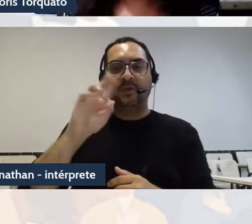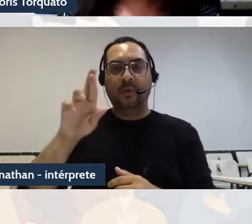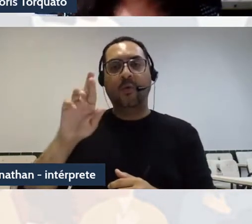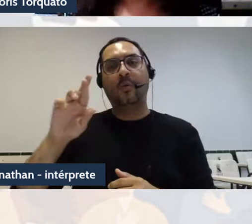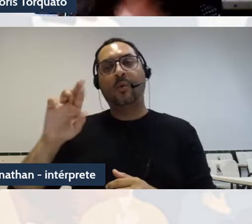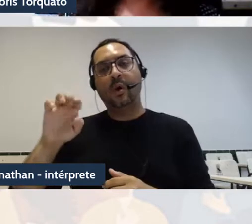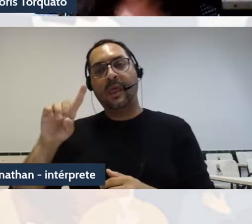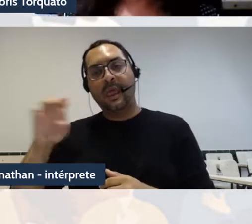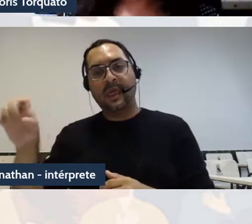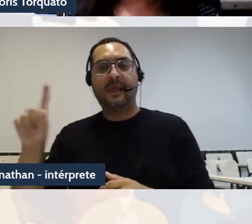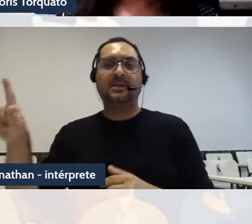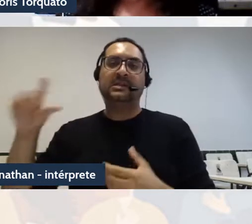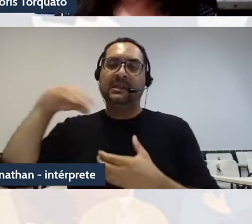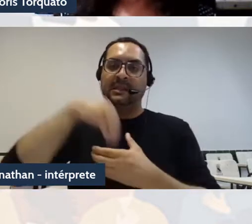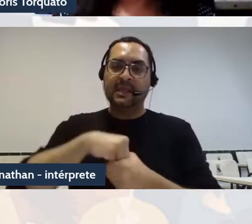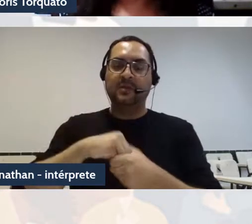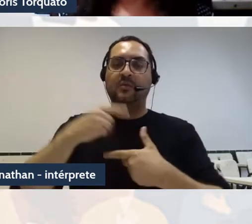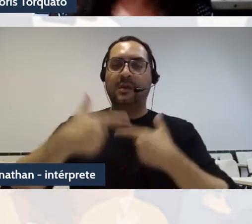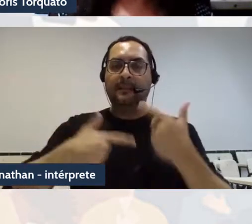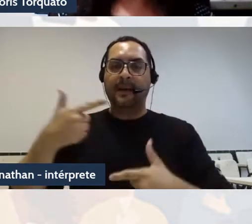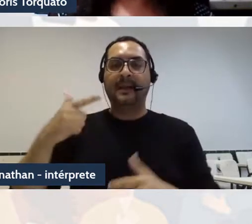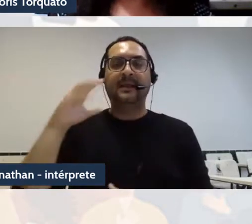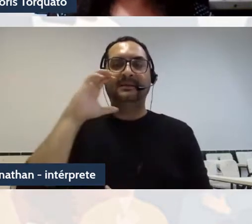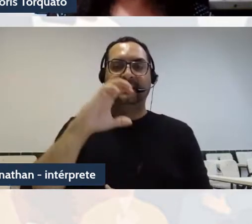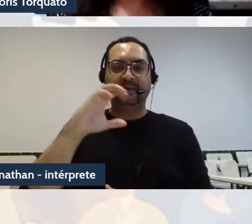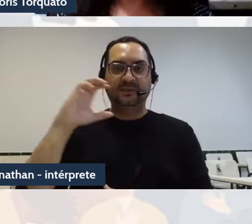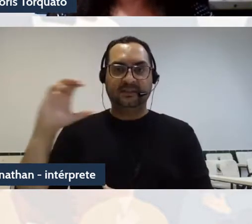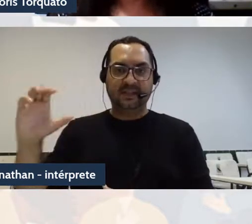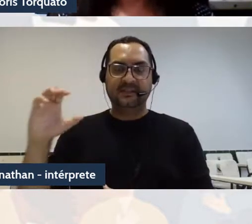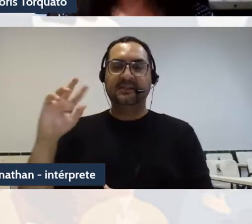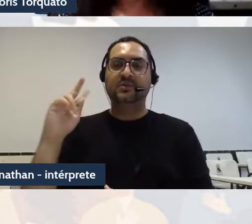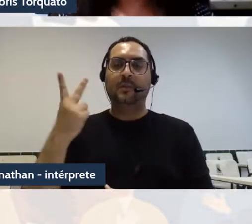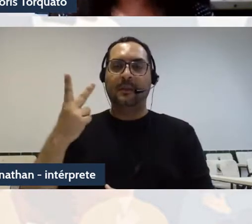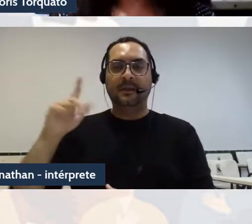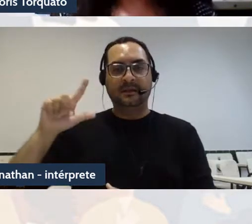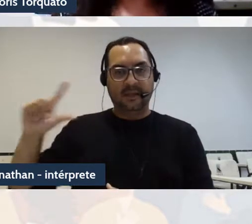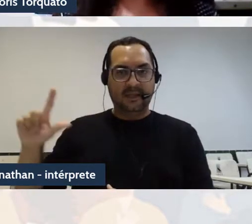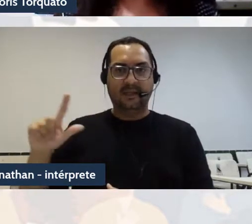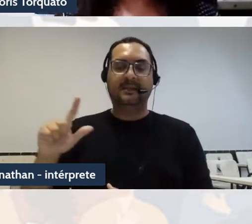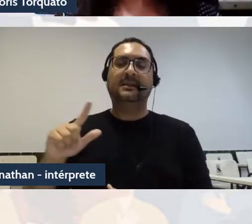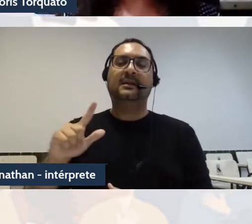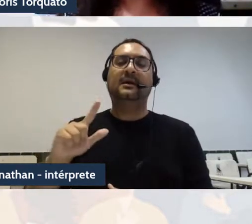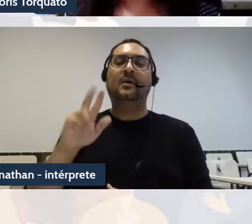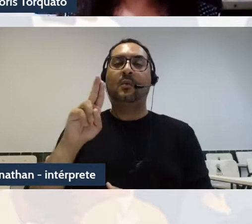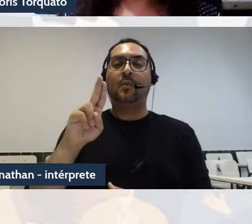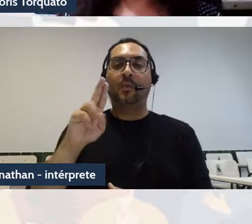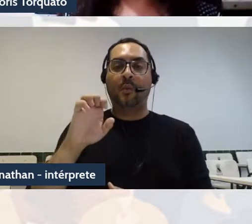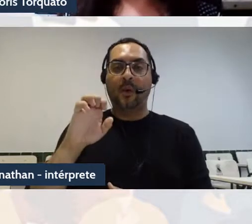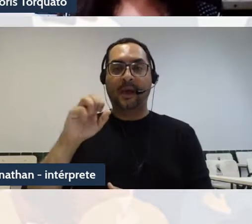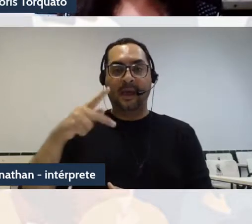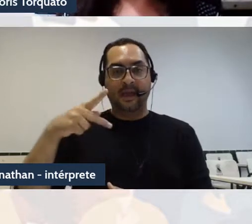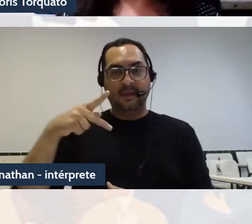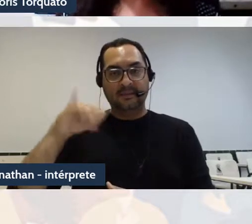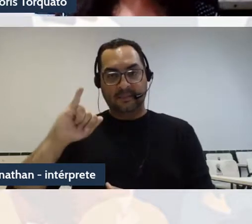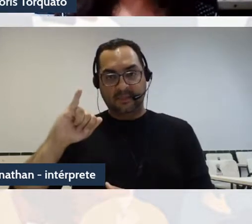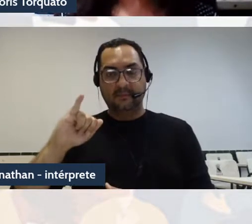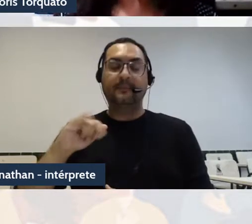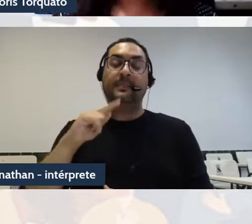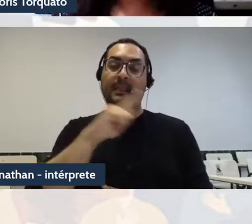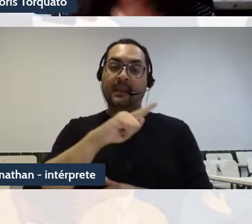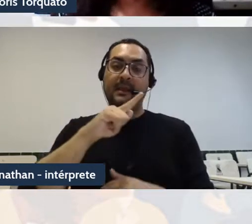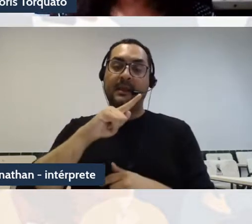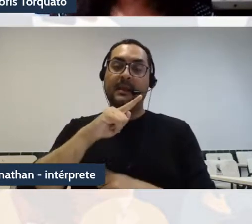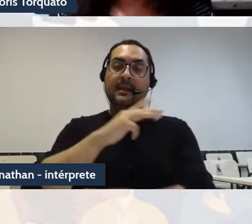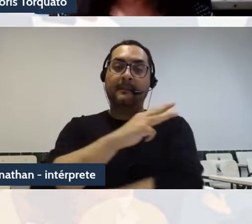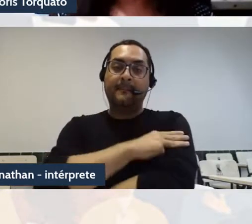Centro de Ciências Humanas e Letras da Universidade Estadual do Piauí. É membro pesquisador do grupo